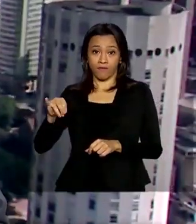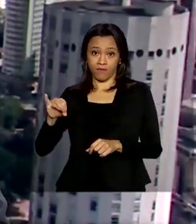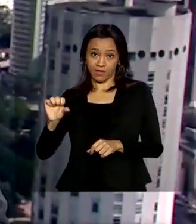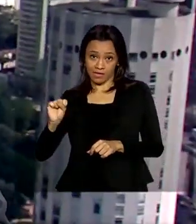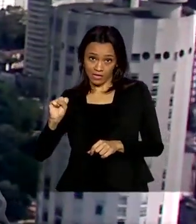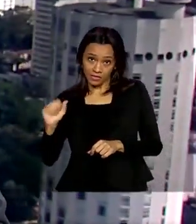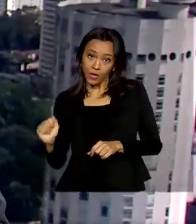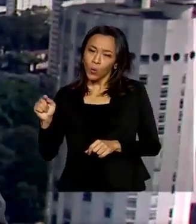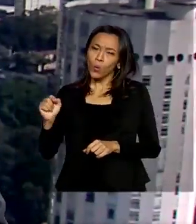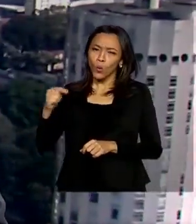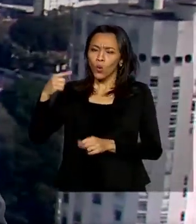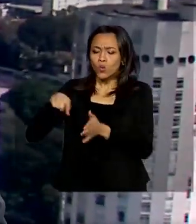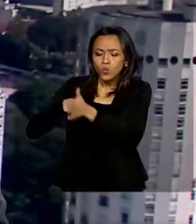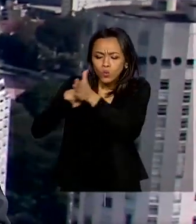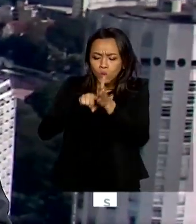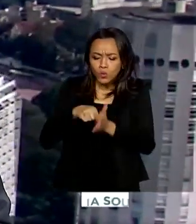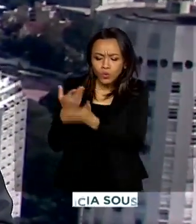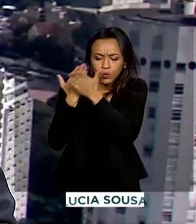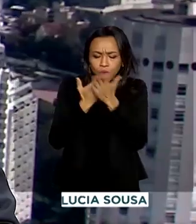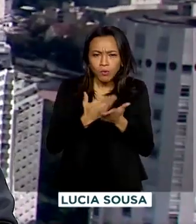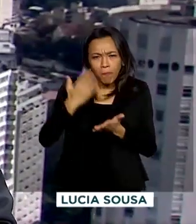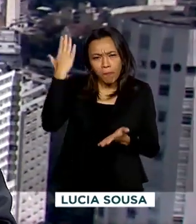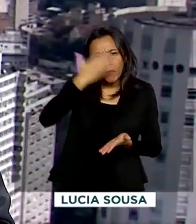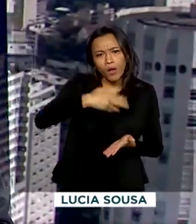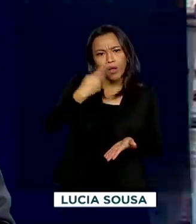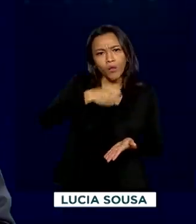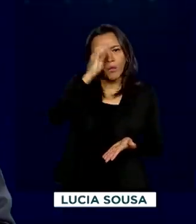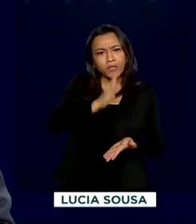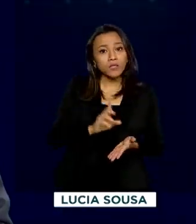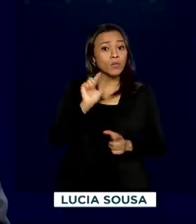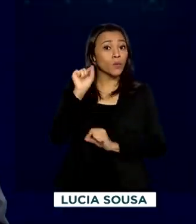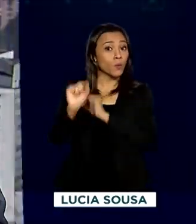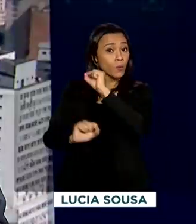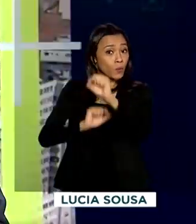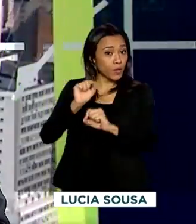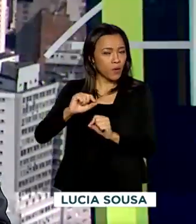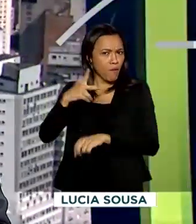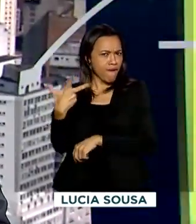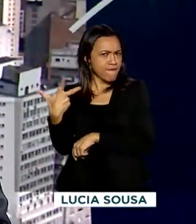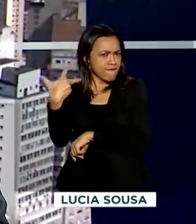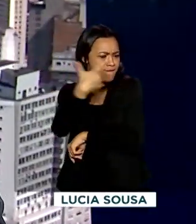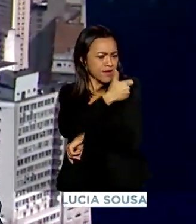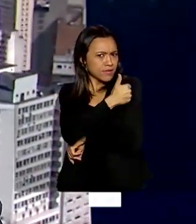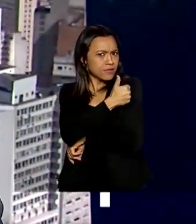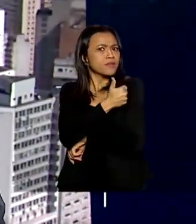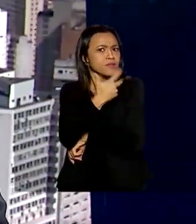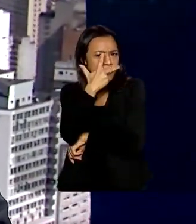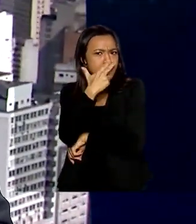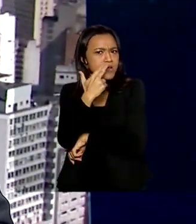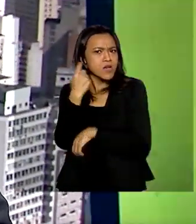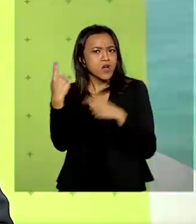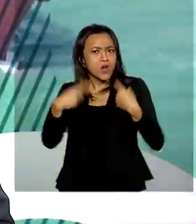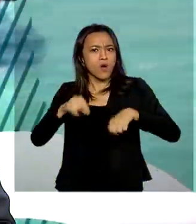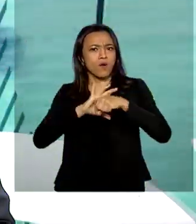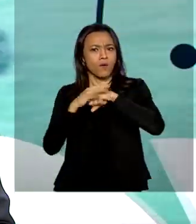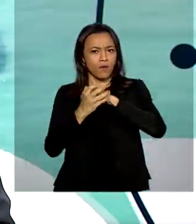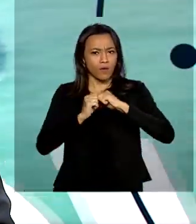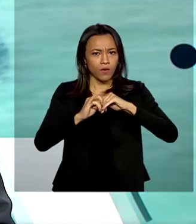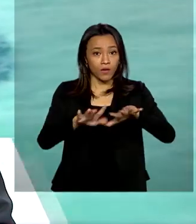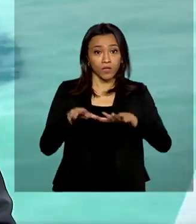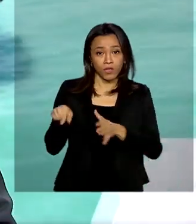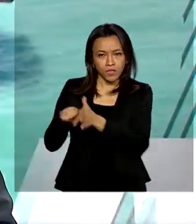estudo clínico para testar aqui no Brasil a eficácia de uma potencial vacina contra a Covid-19. Os estudos